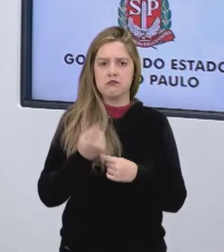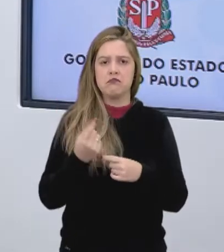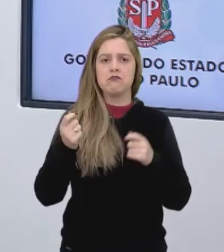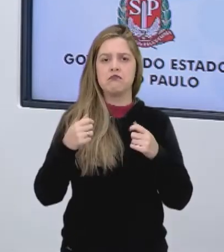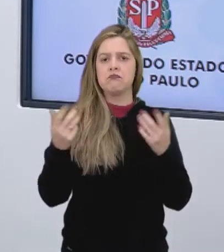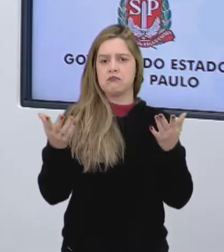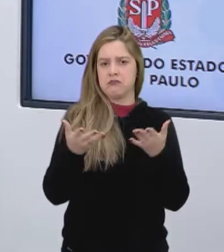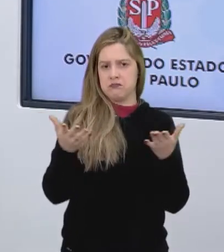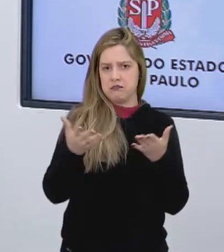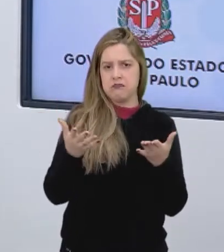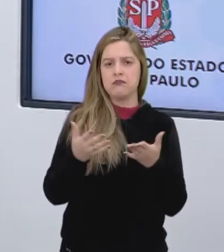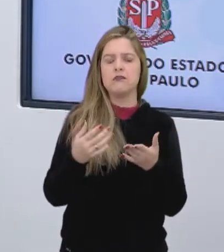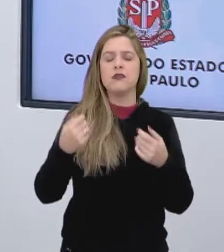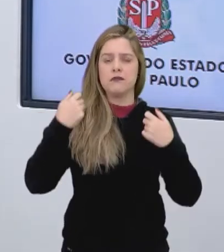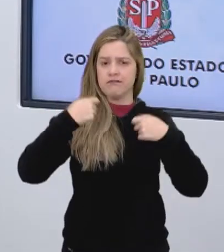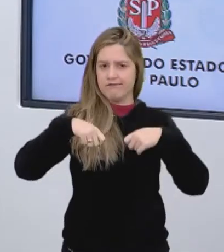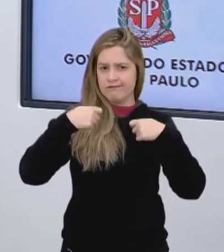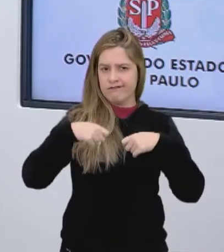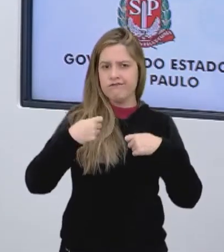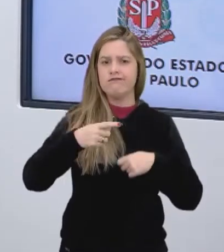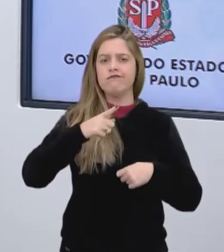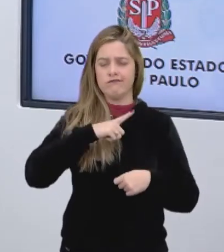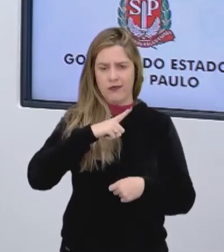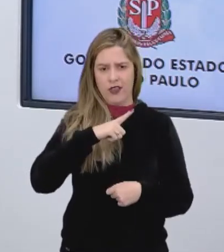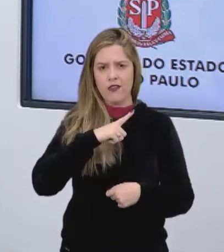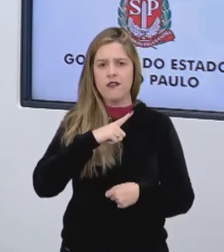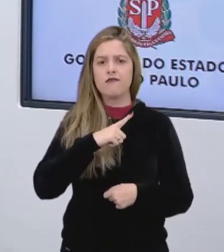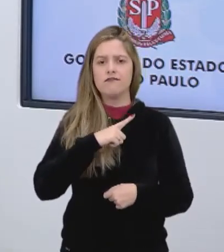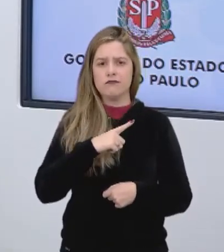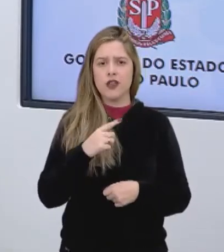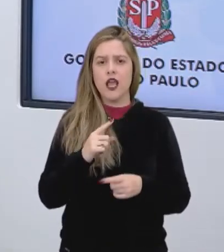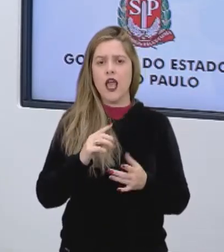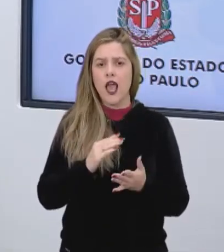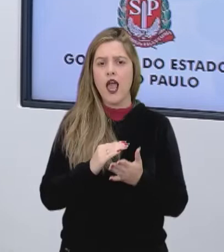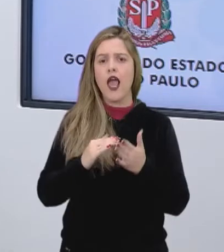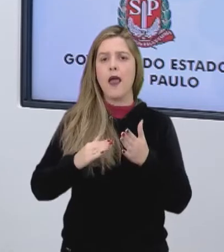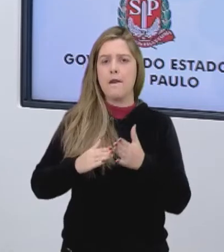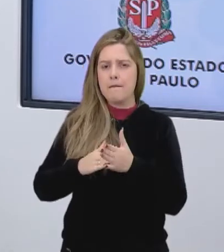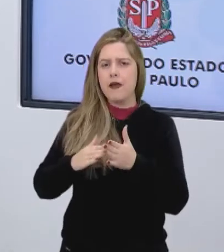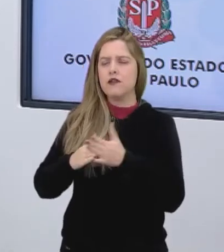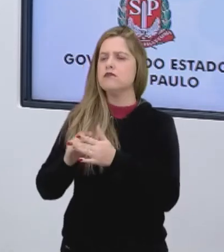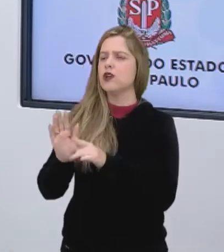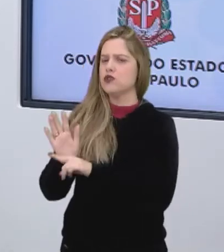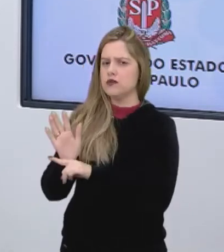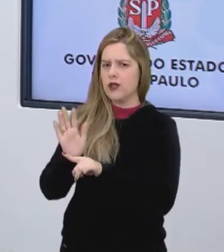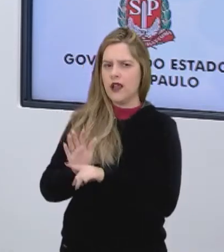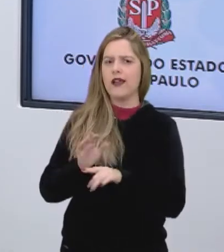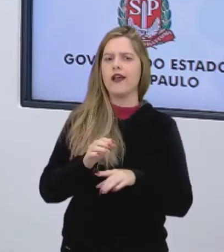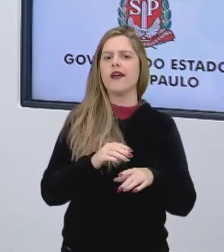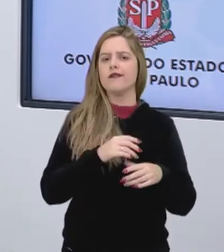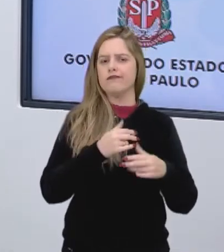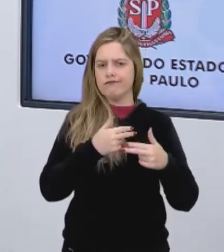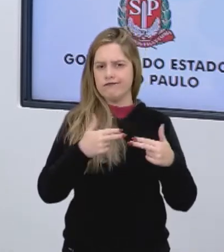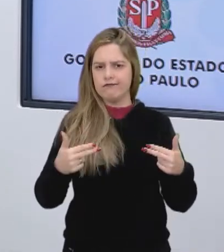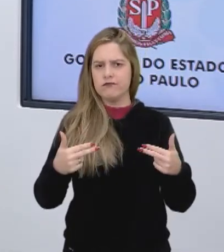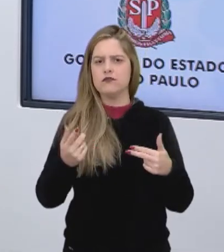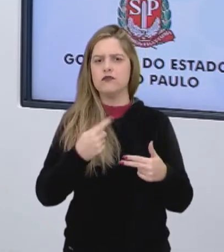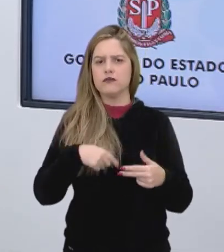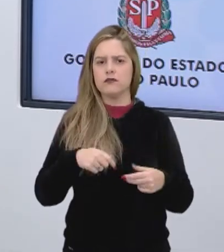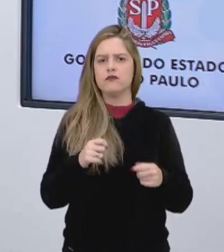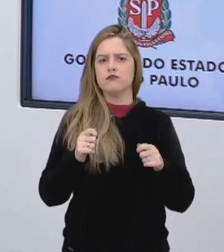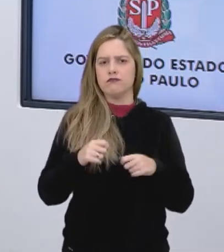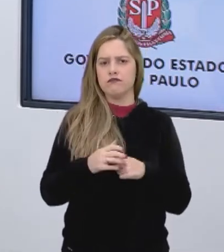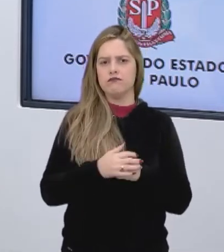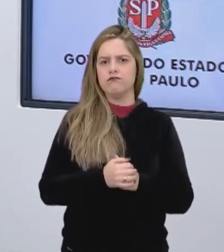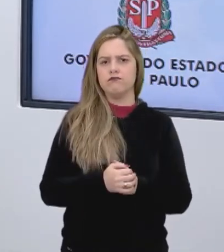Eu acho que ele precisa, tem que ter. A máquina, ela vai ajudar, ela é um suporte, mas o ser humano, ele é insubstituível.